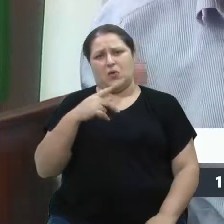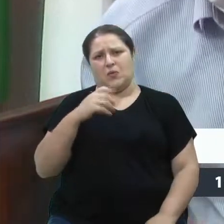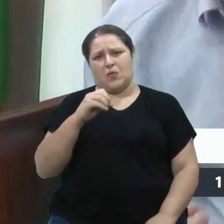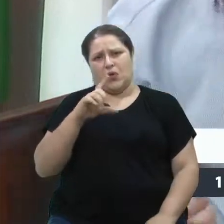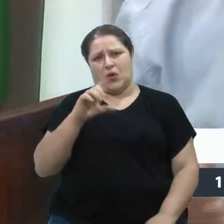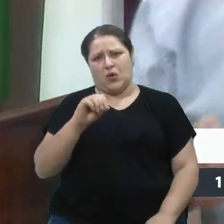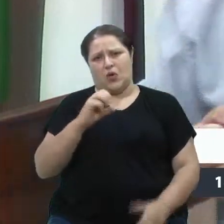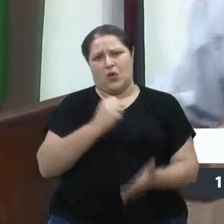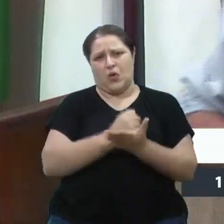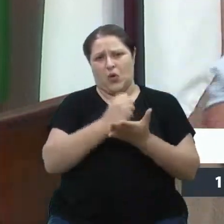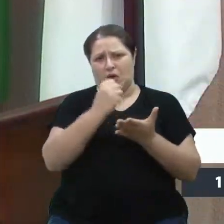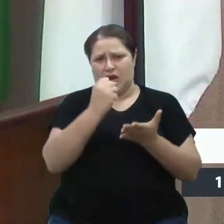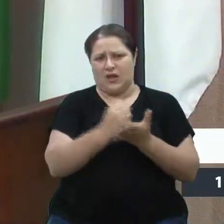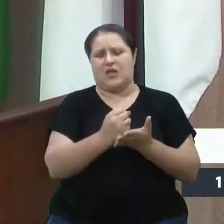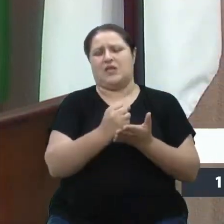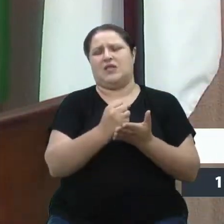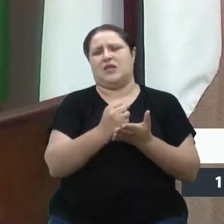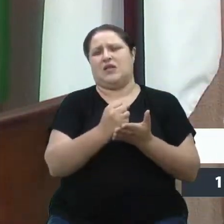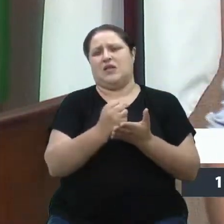vou votar favorável.